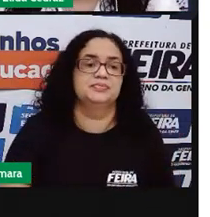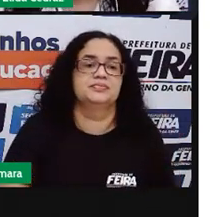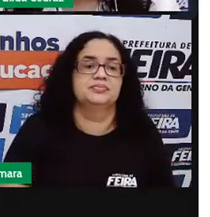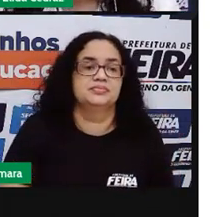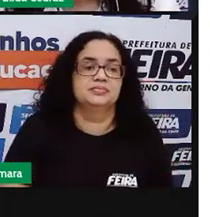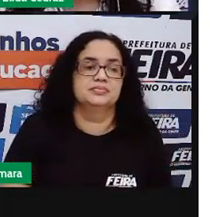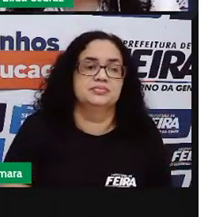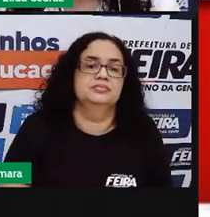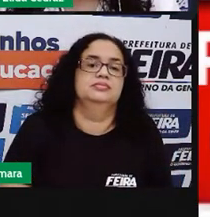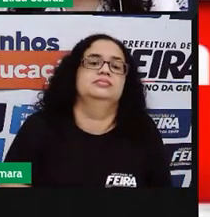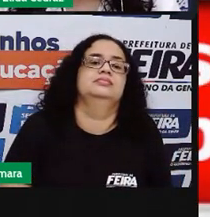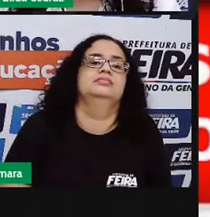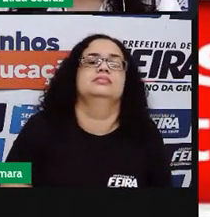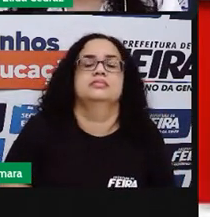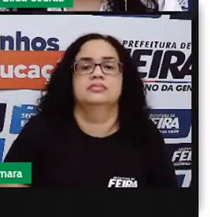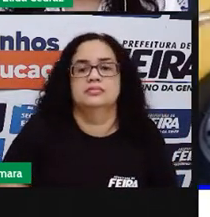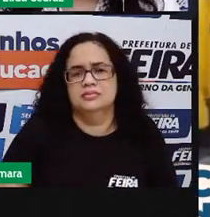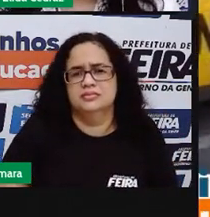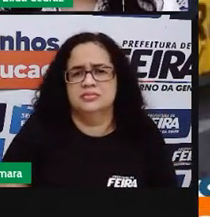o ponto.